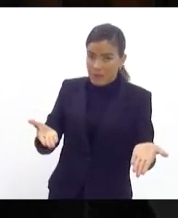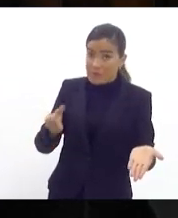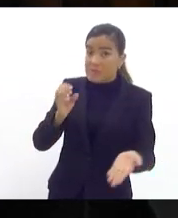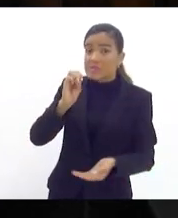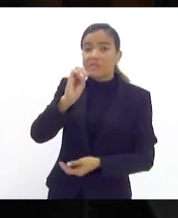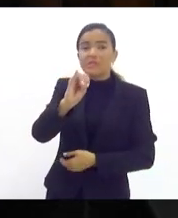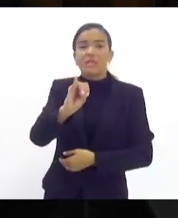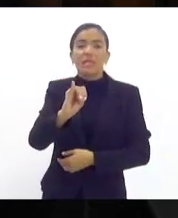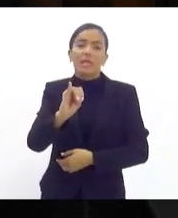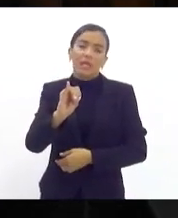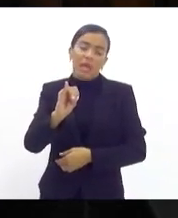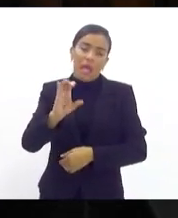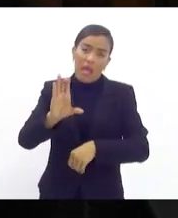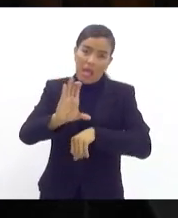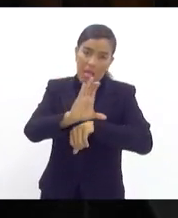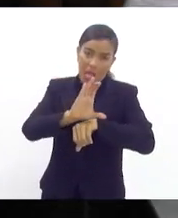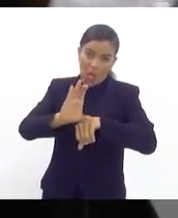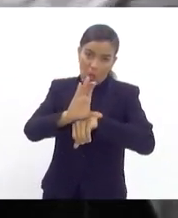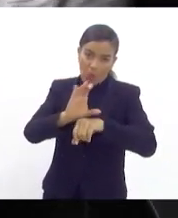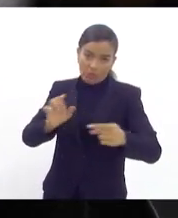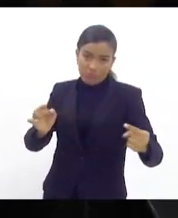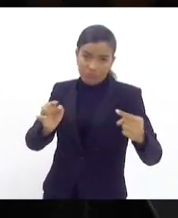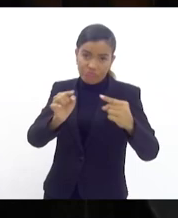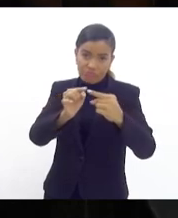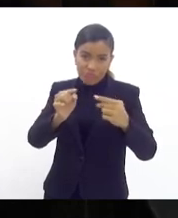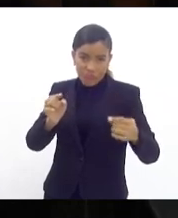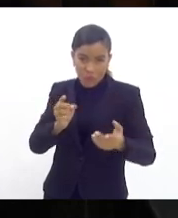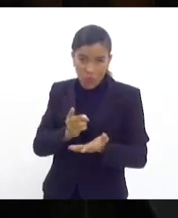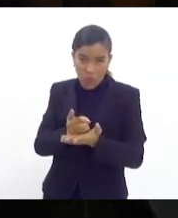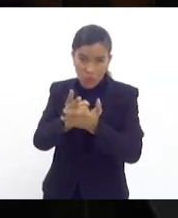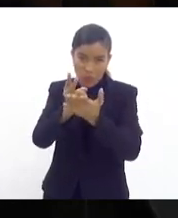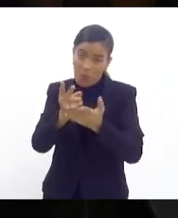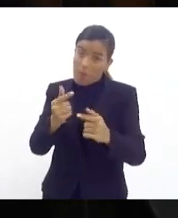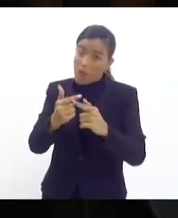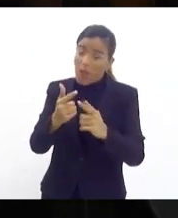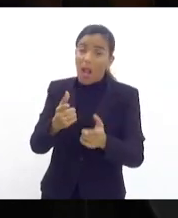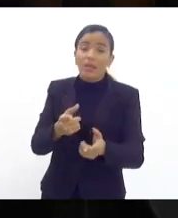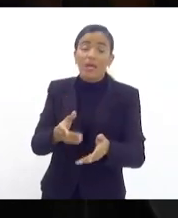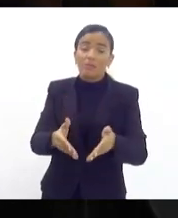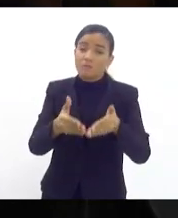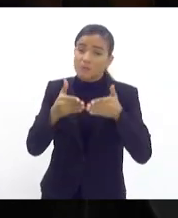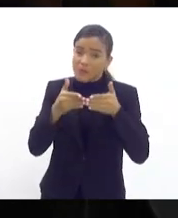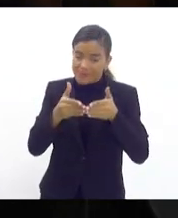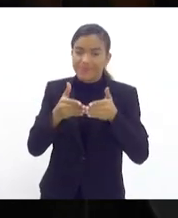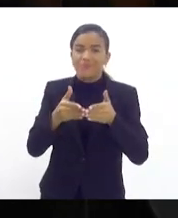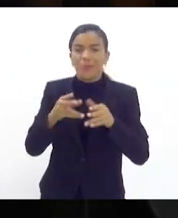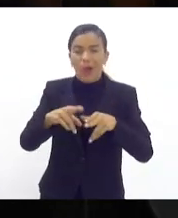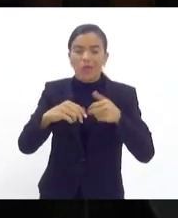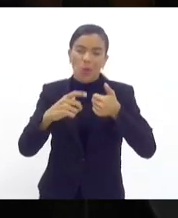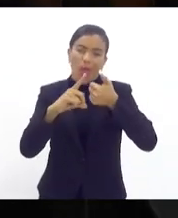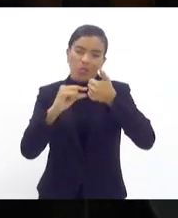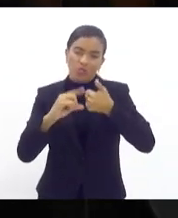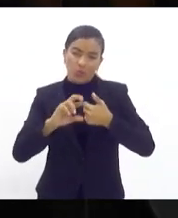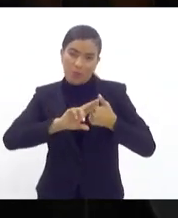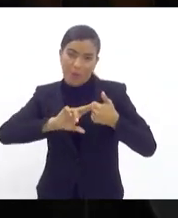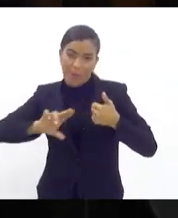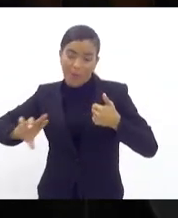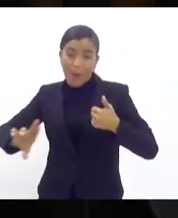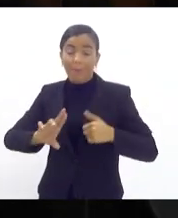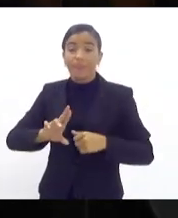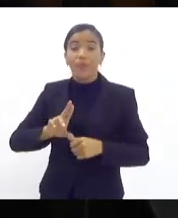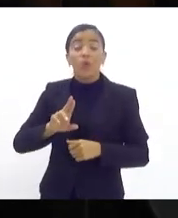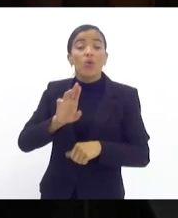a constitucionalidade dessa lei seja mantida, que ela está suspensa nesses artigos, o estado perderia